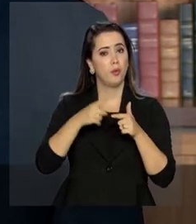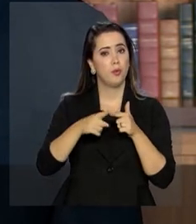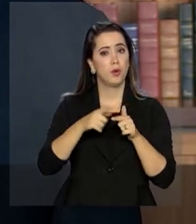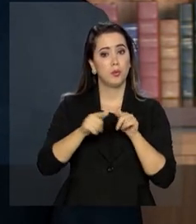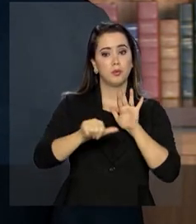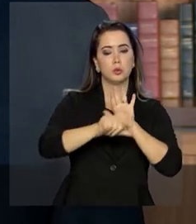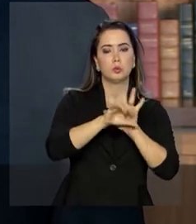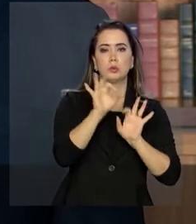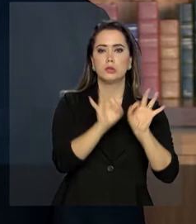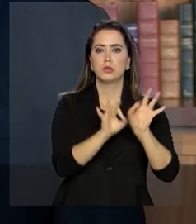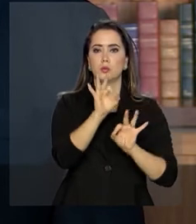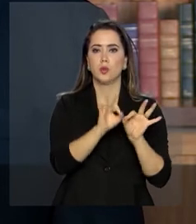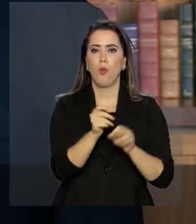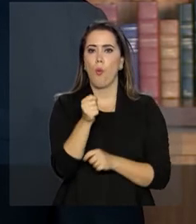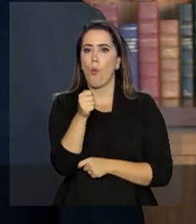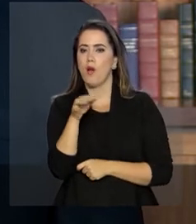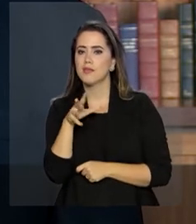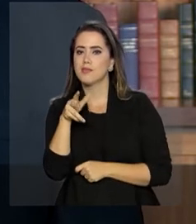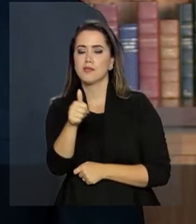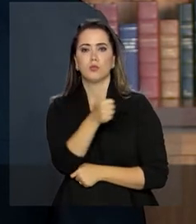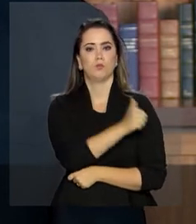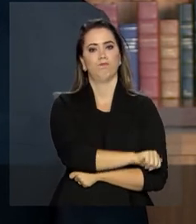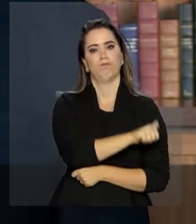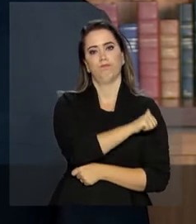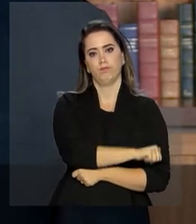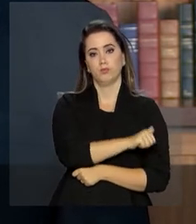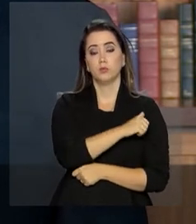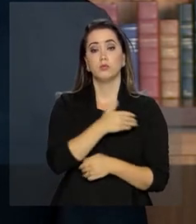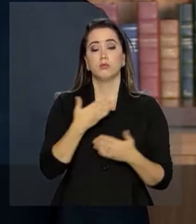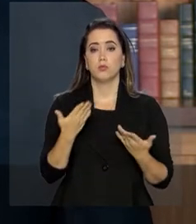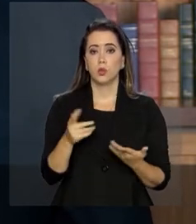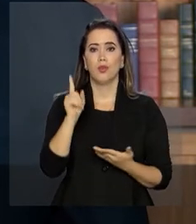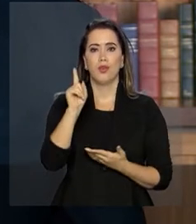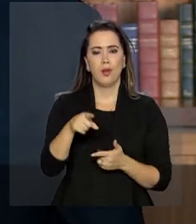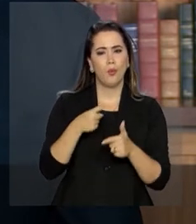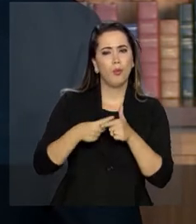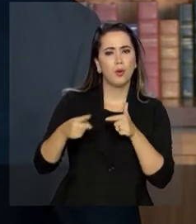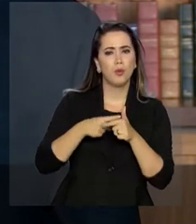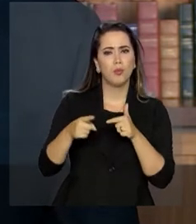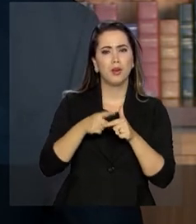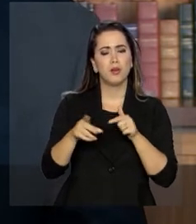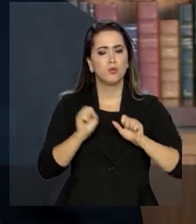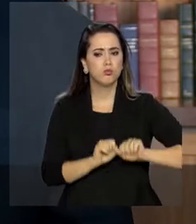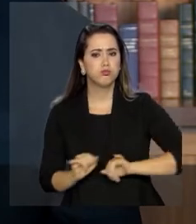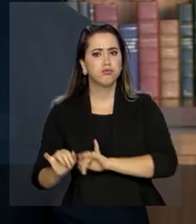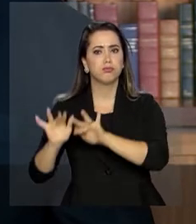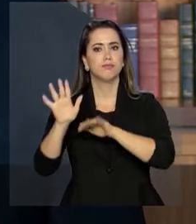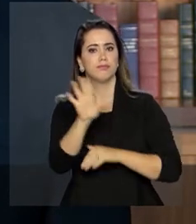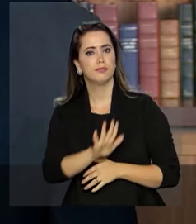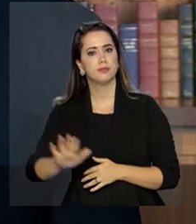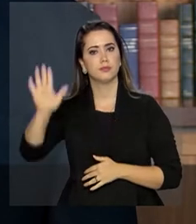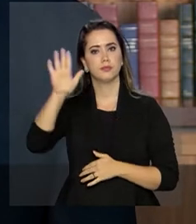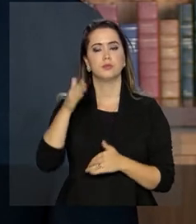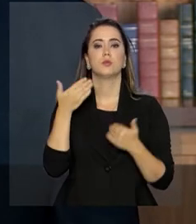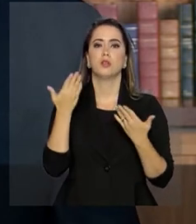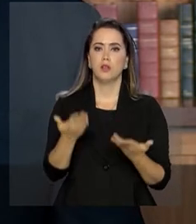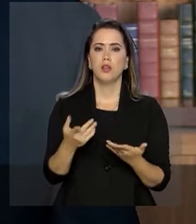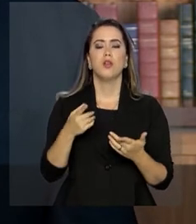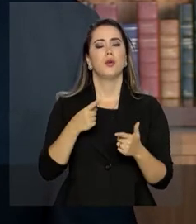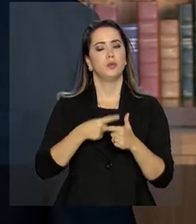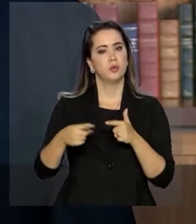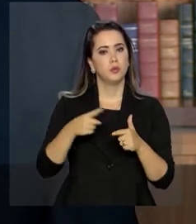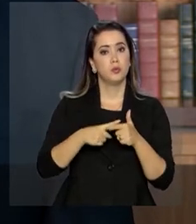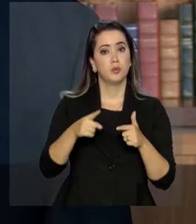organizado quase tomou conta do Estado do Rio de Janeiro. É uma metástase que se espalha pelo país e